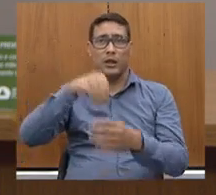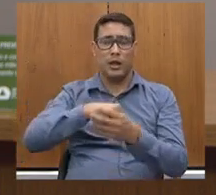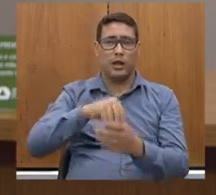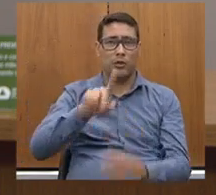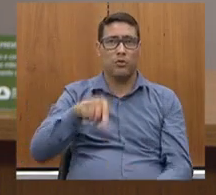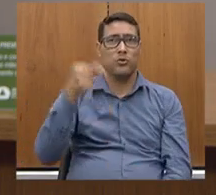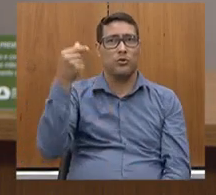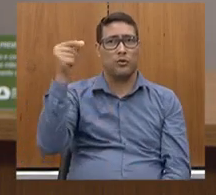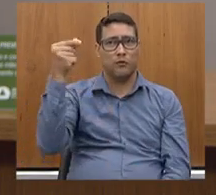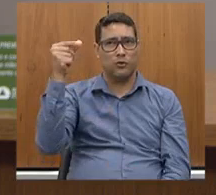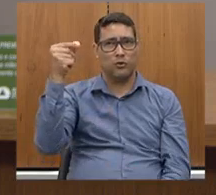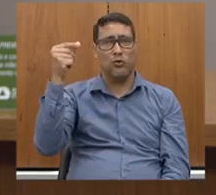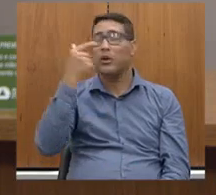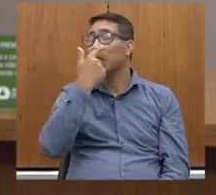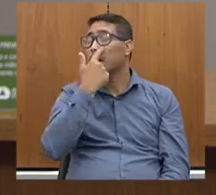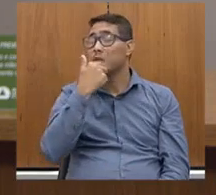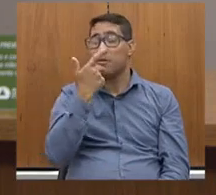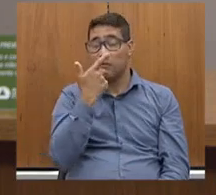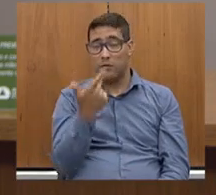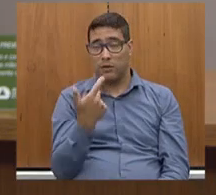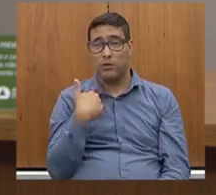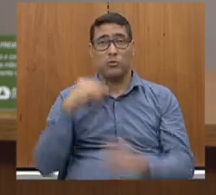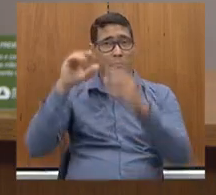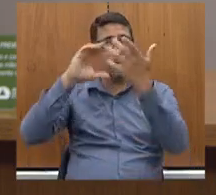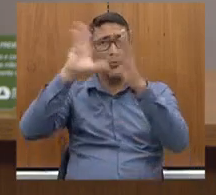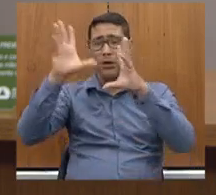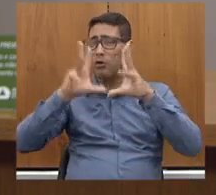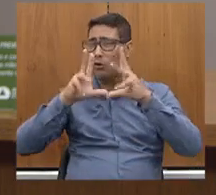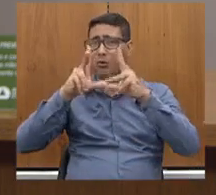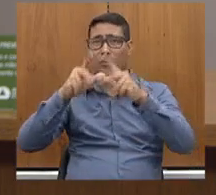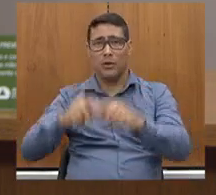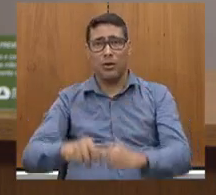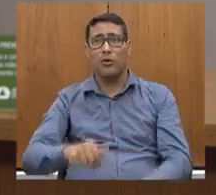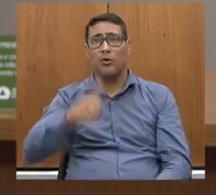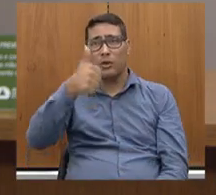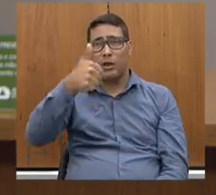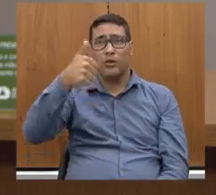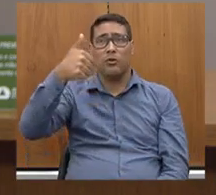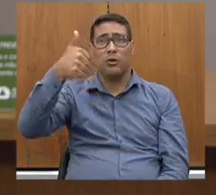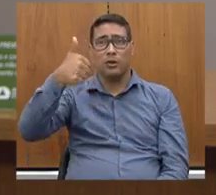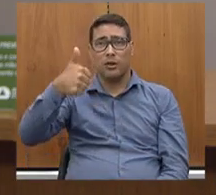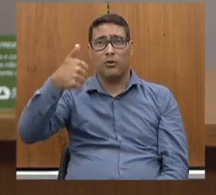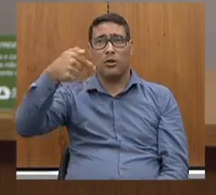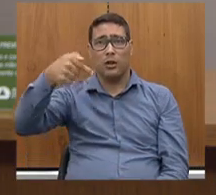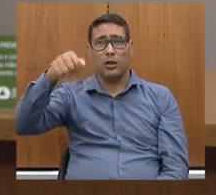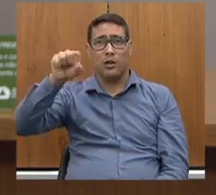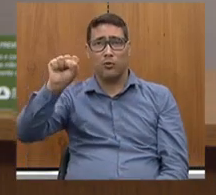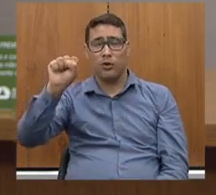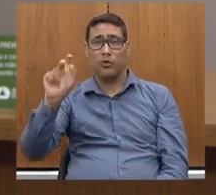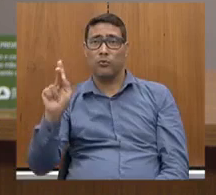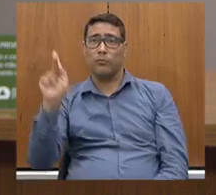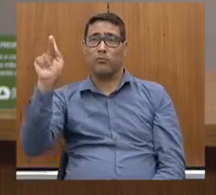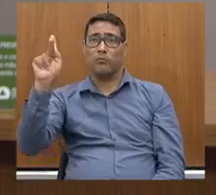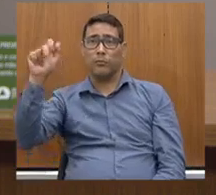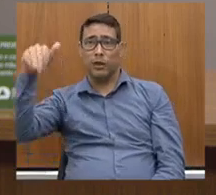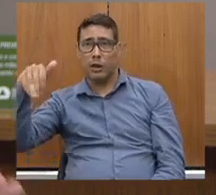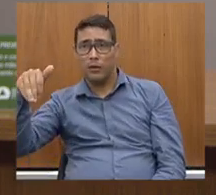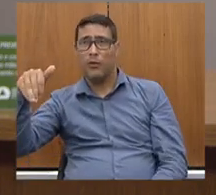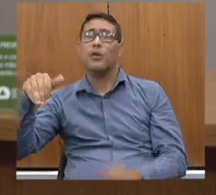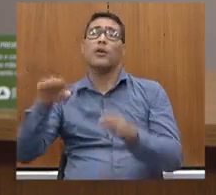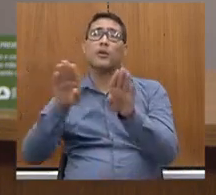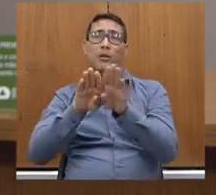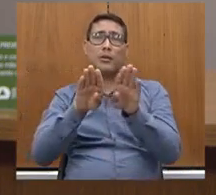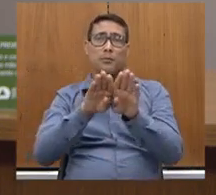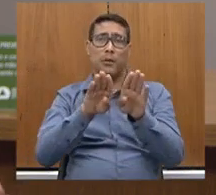falando de uma recuperação total. São 178 quilômetros. E ainda tem de Carlos